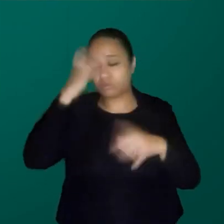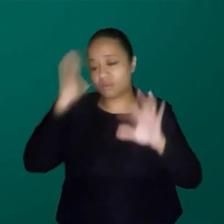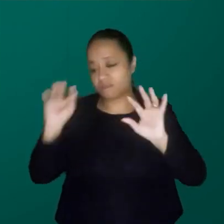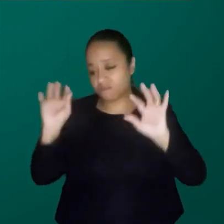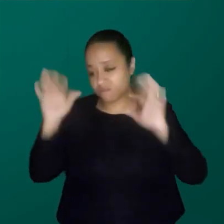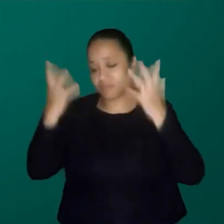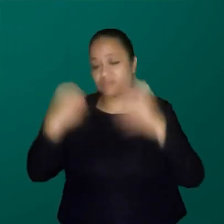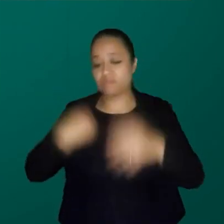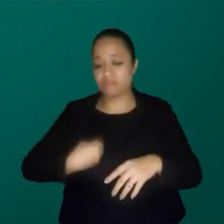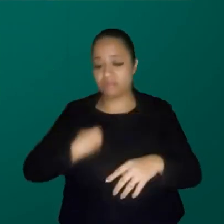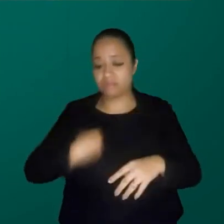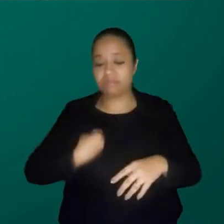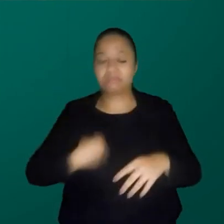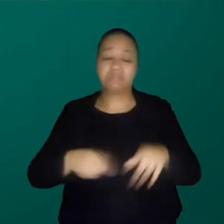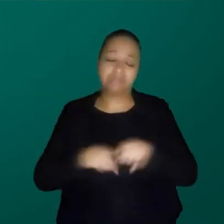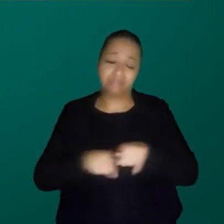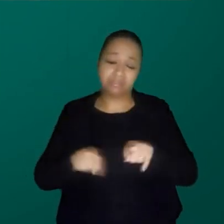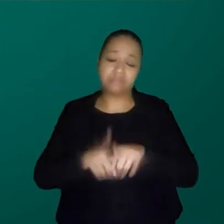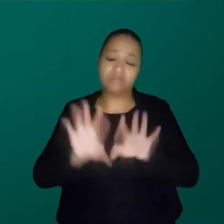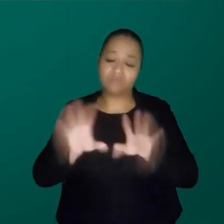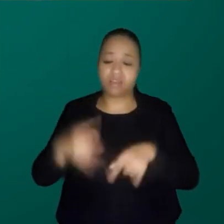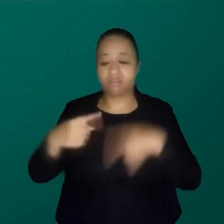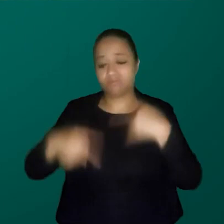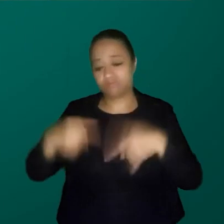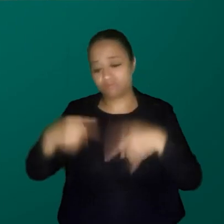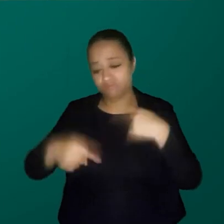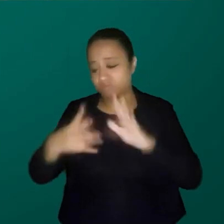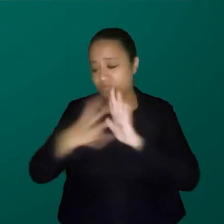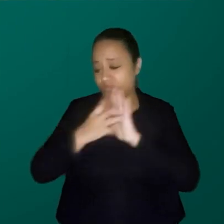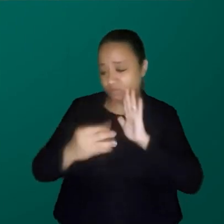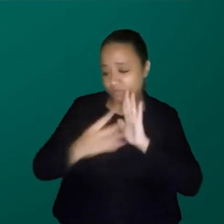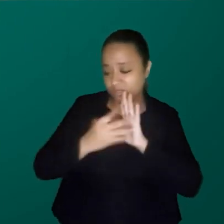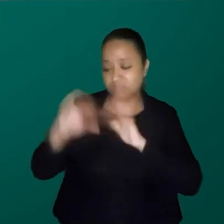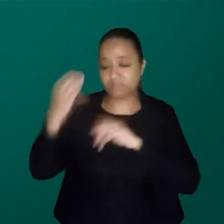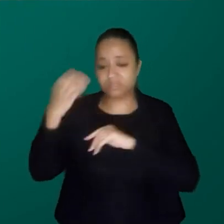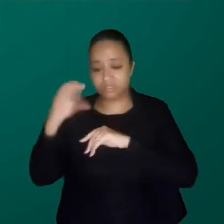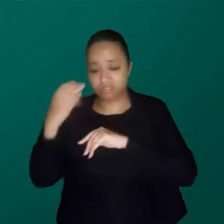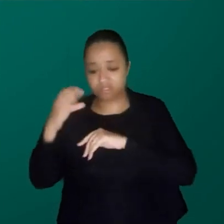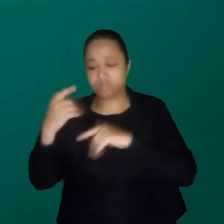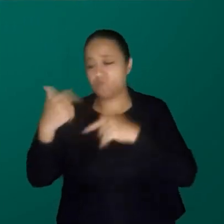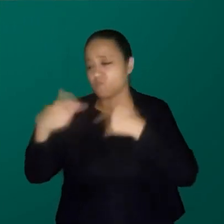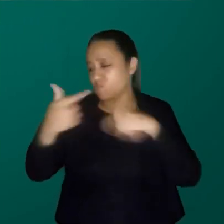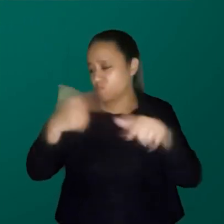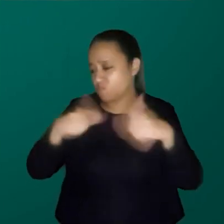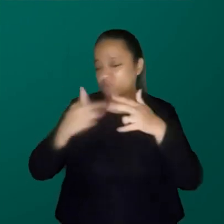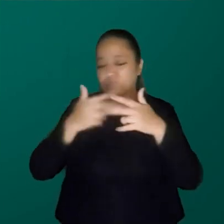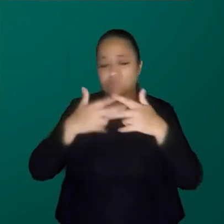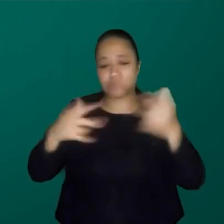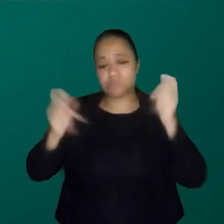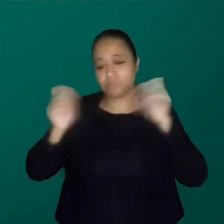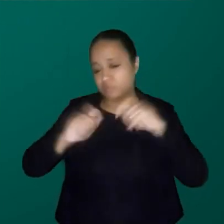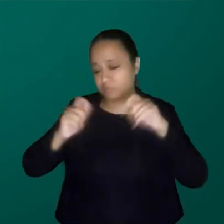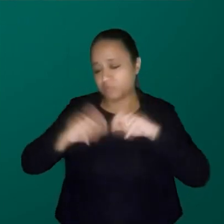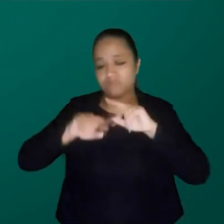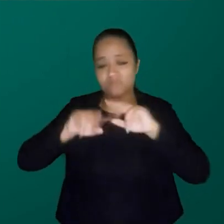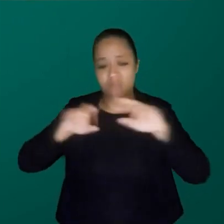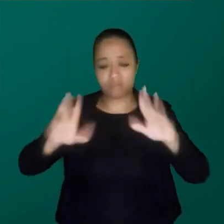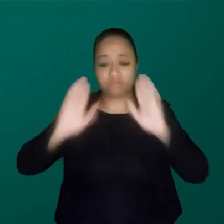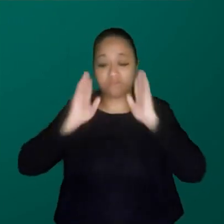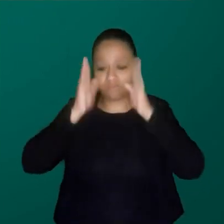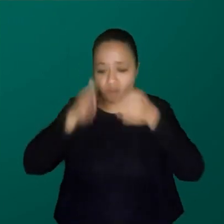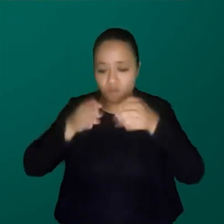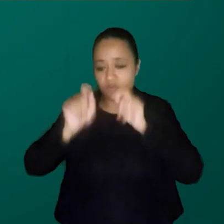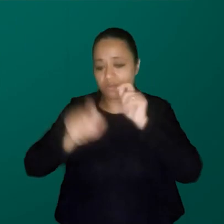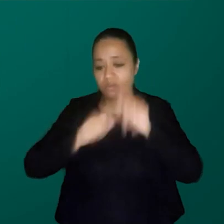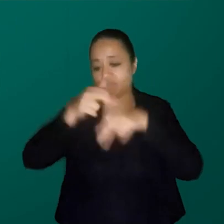já discutiu mais sobre modelos de ciência, sobre outras possibilidades diversas. Então, queria focar nessa parte de